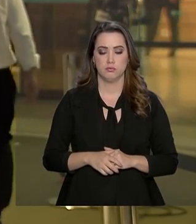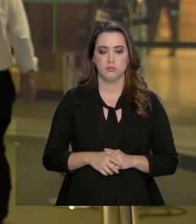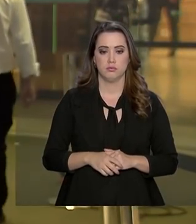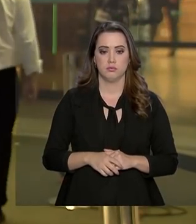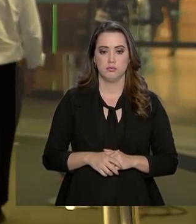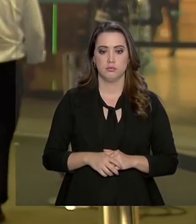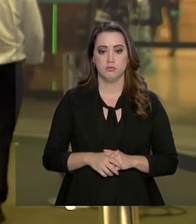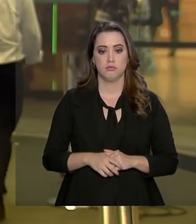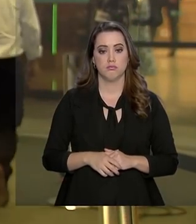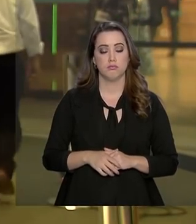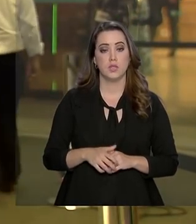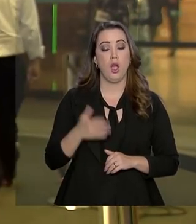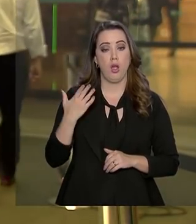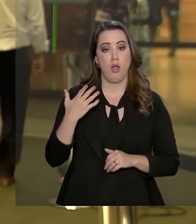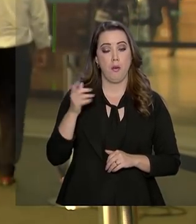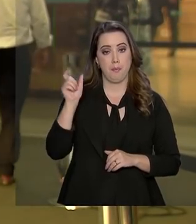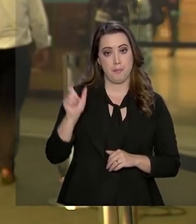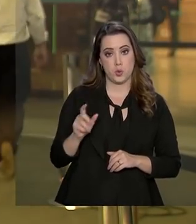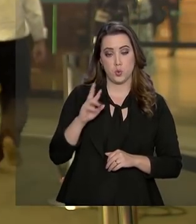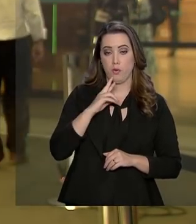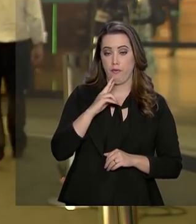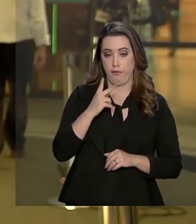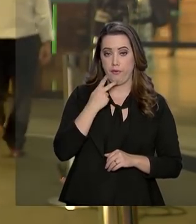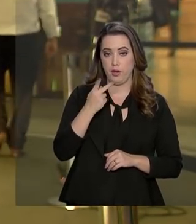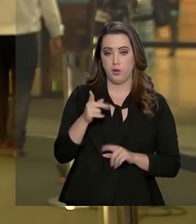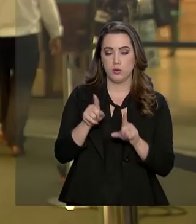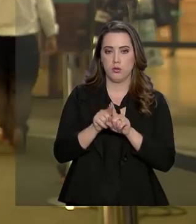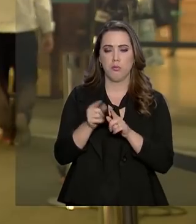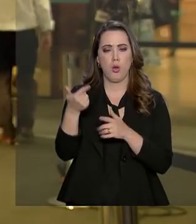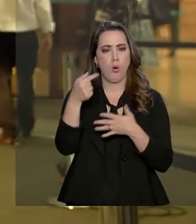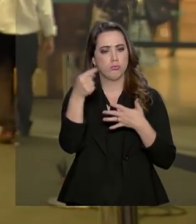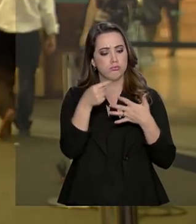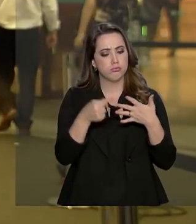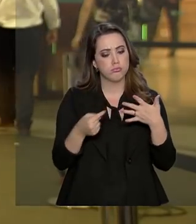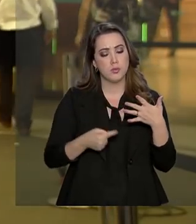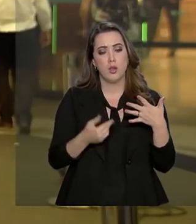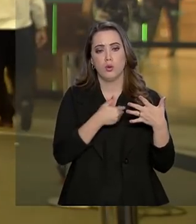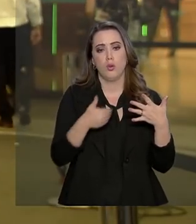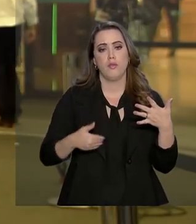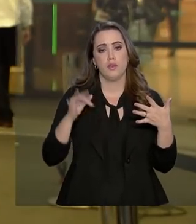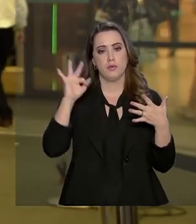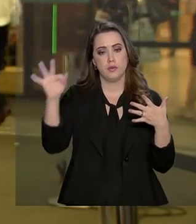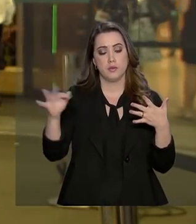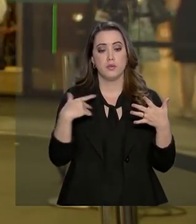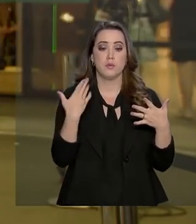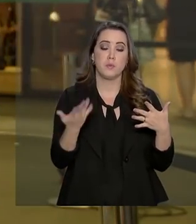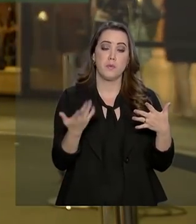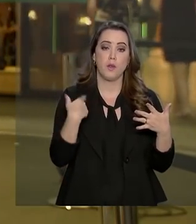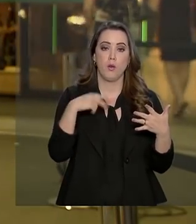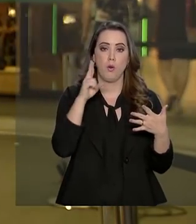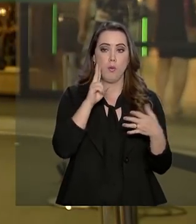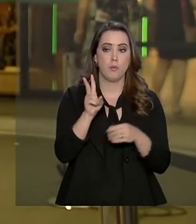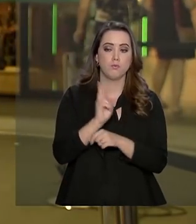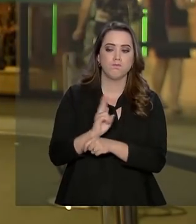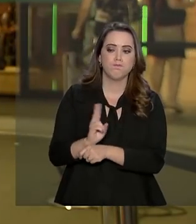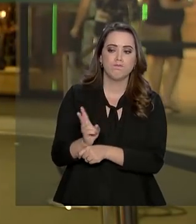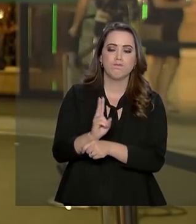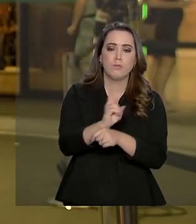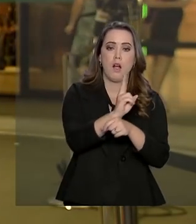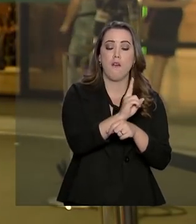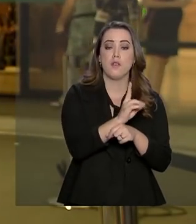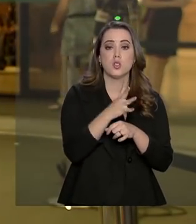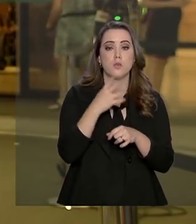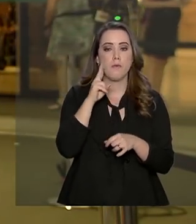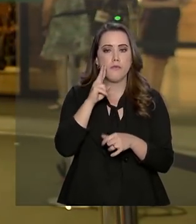Otávio Rego Barros citou também outras ações já desenvolvidas pelo governo federal, como a vistoria emergencial